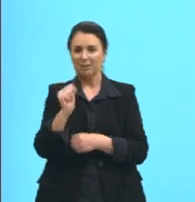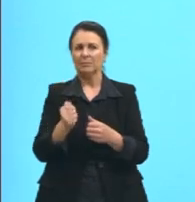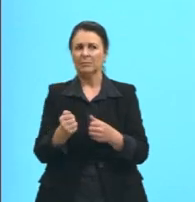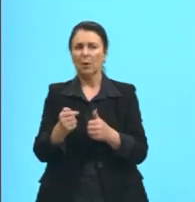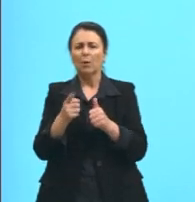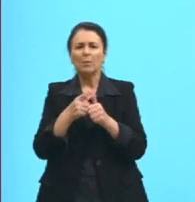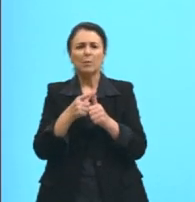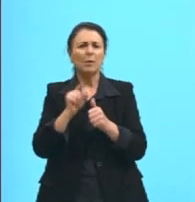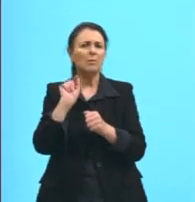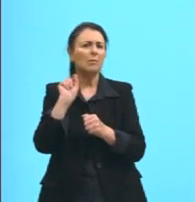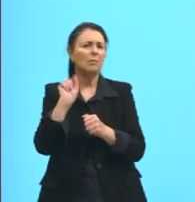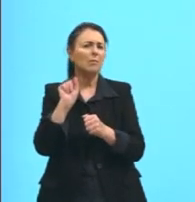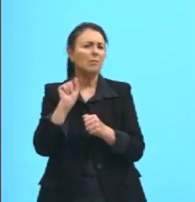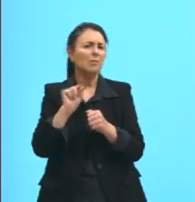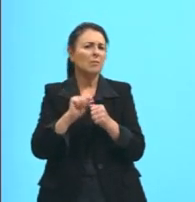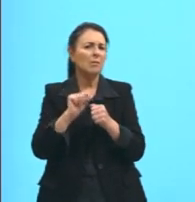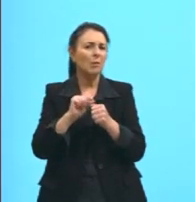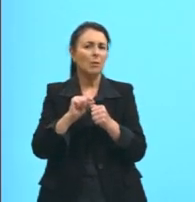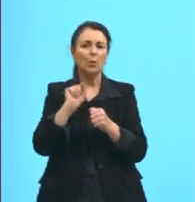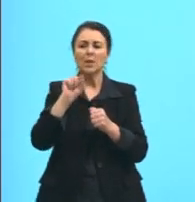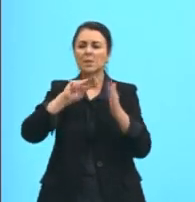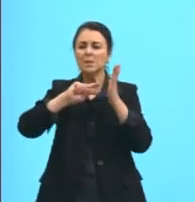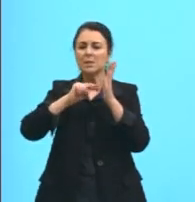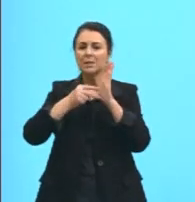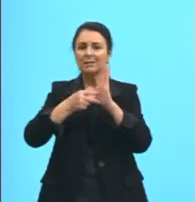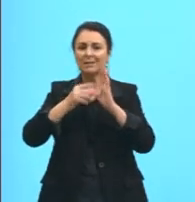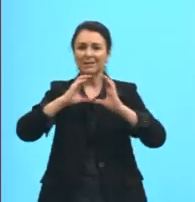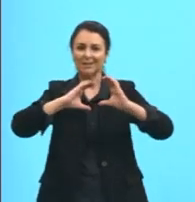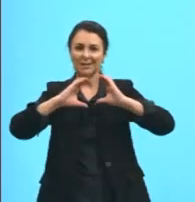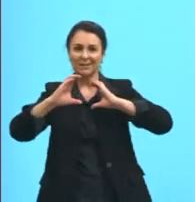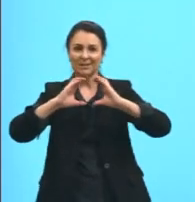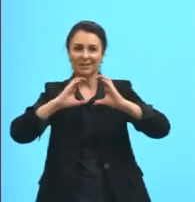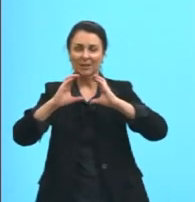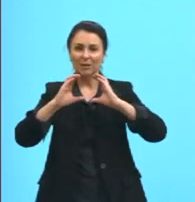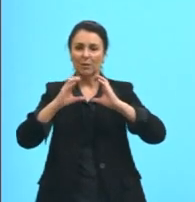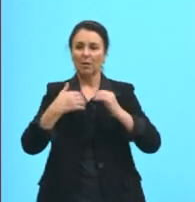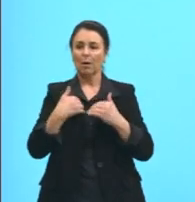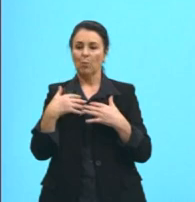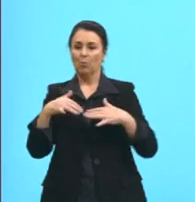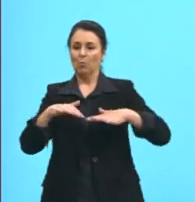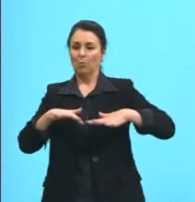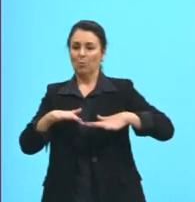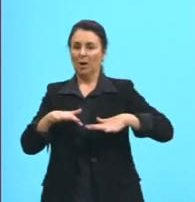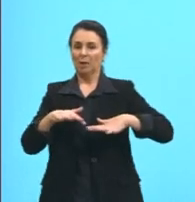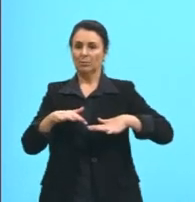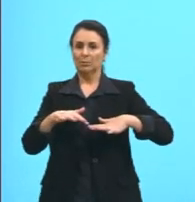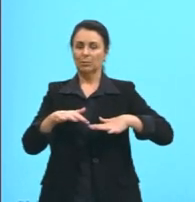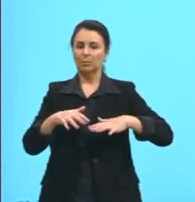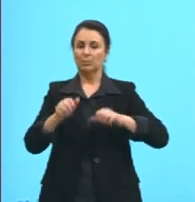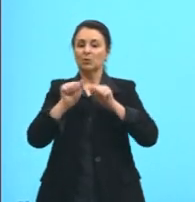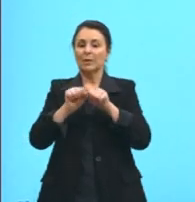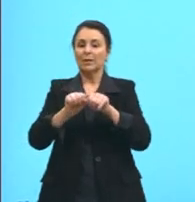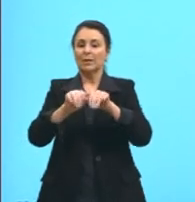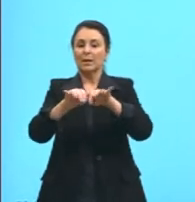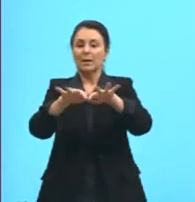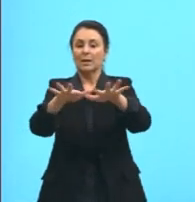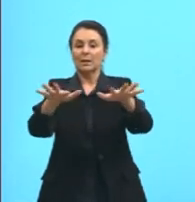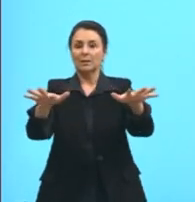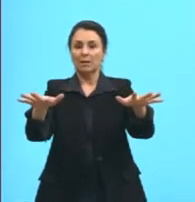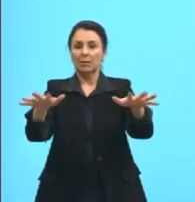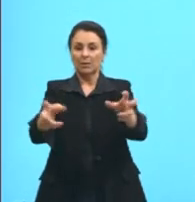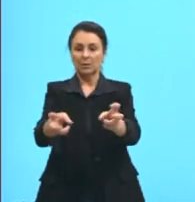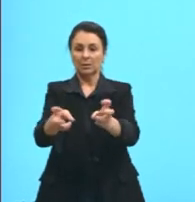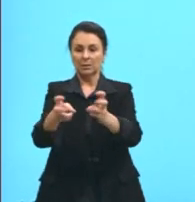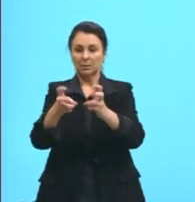passo para a gente entender o que é comunicação? A comunicação é o ato de transmissão e de